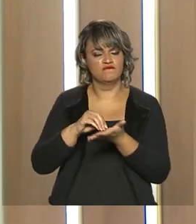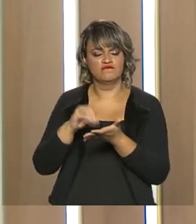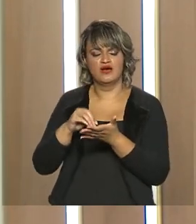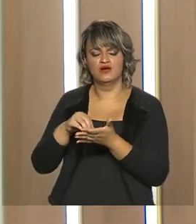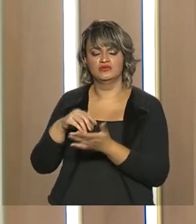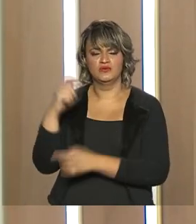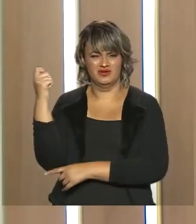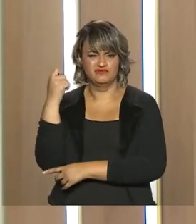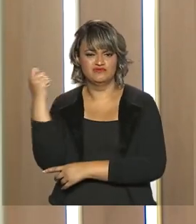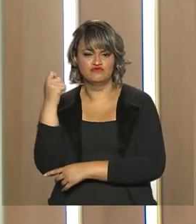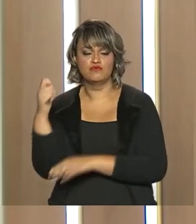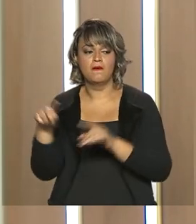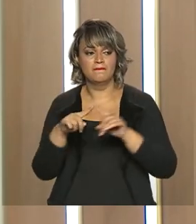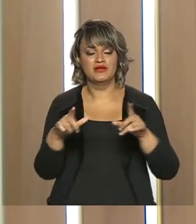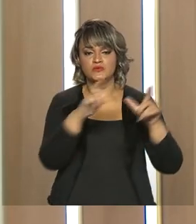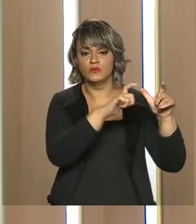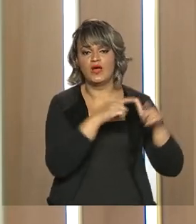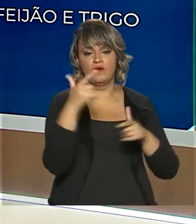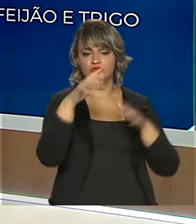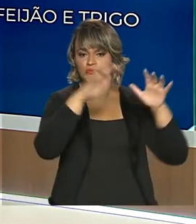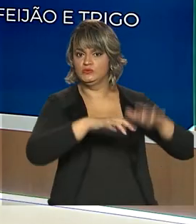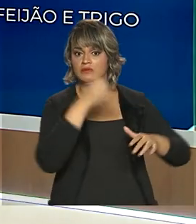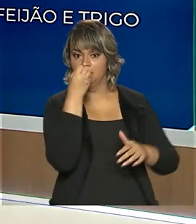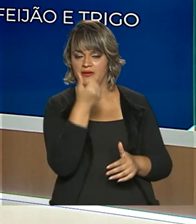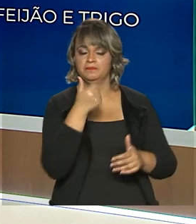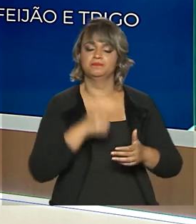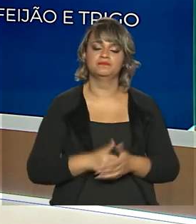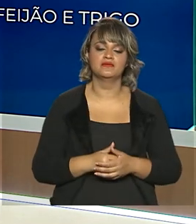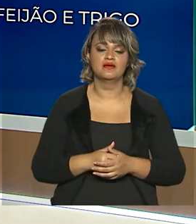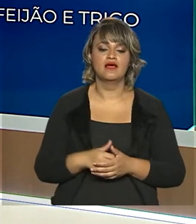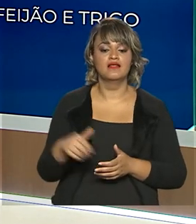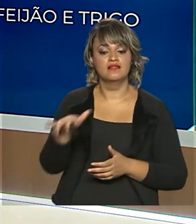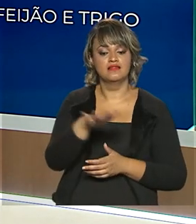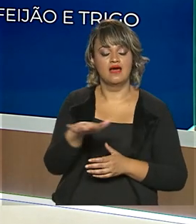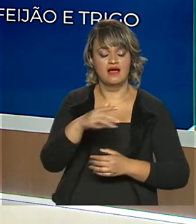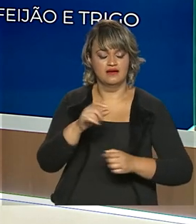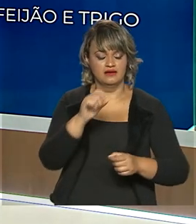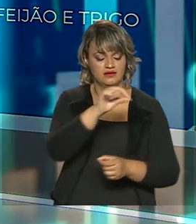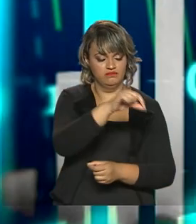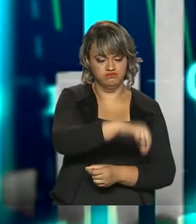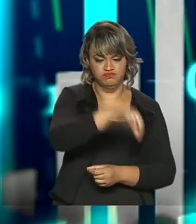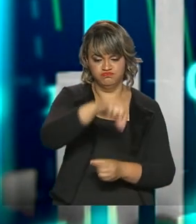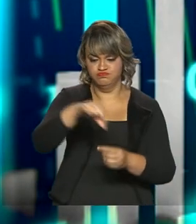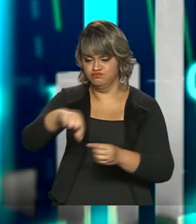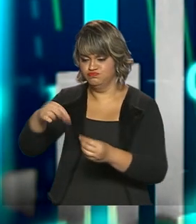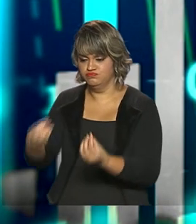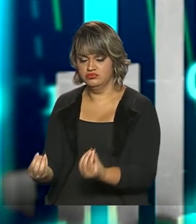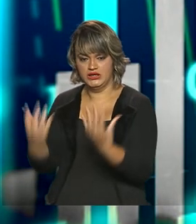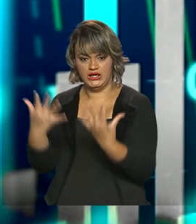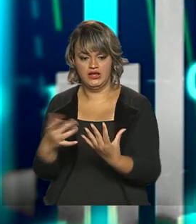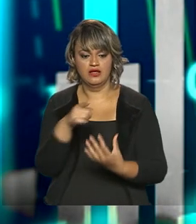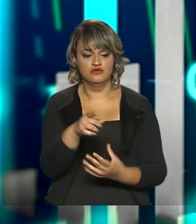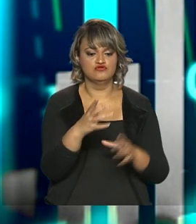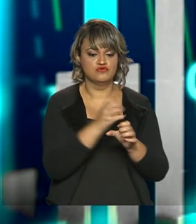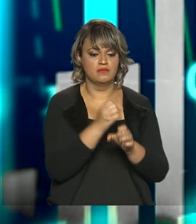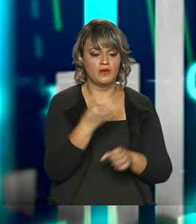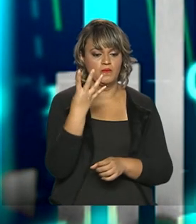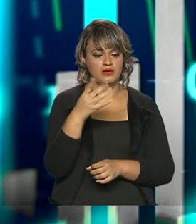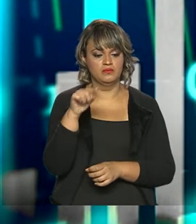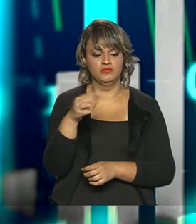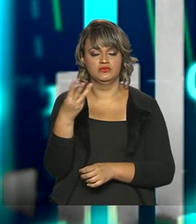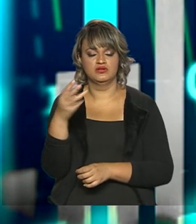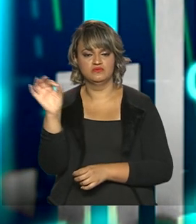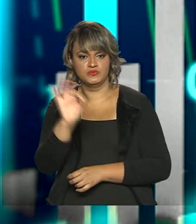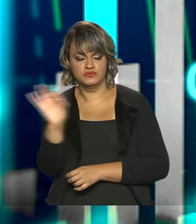Rio Grande do Sul, mas no resto as condições estão muito favoráveis. Em termos de área plantada também, nós temos um aumento de 4,3%, com